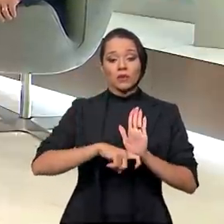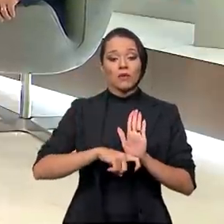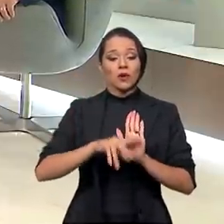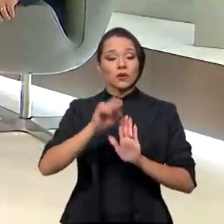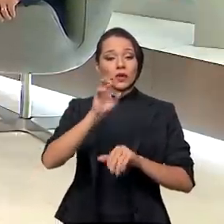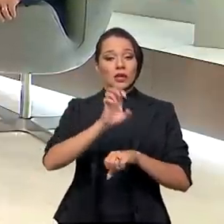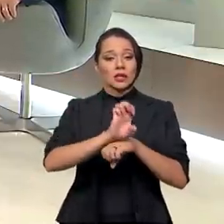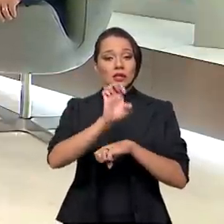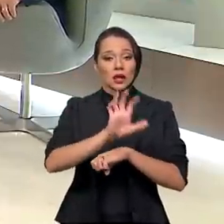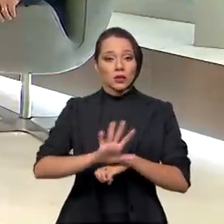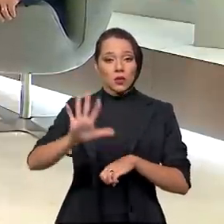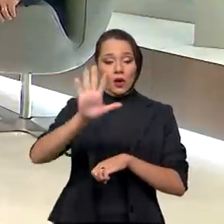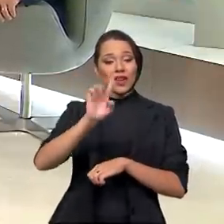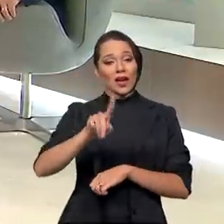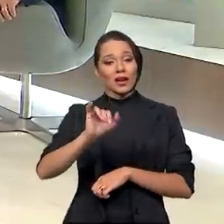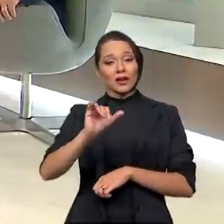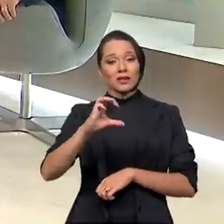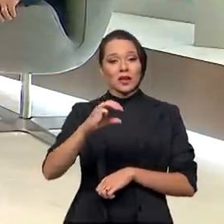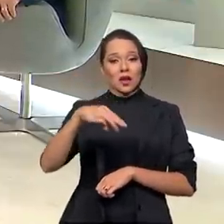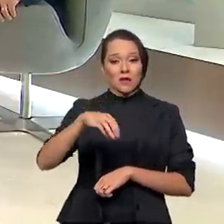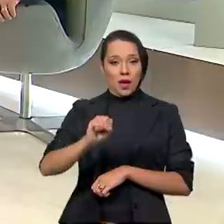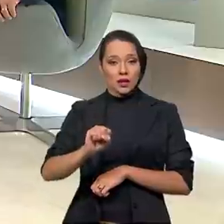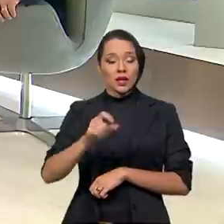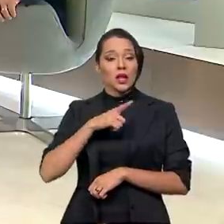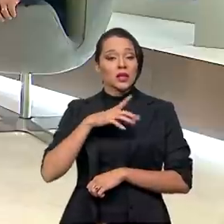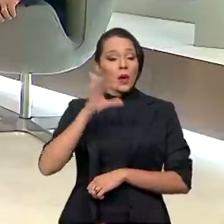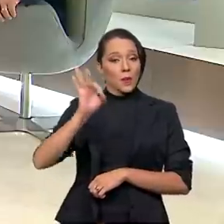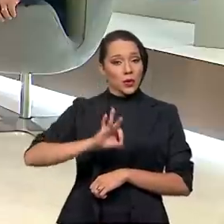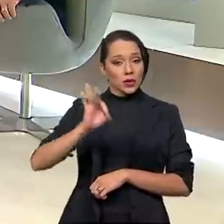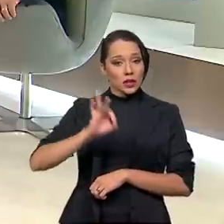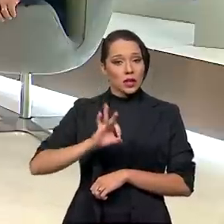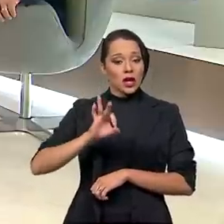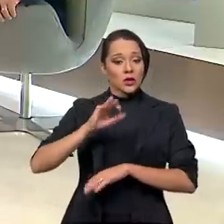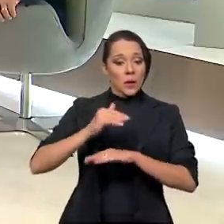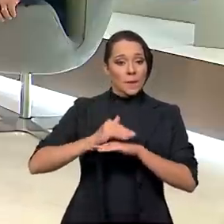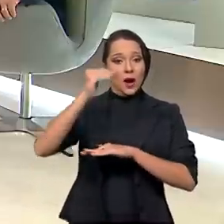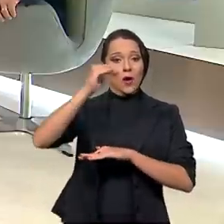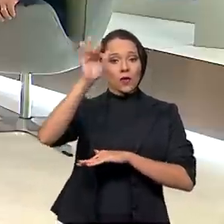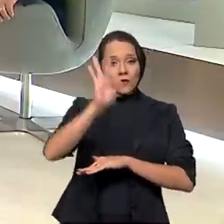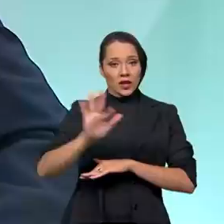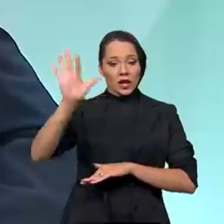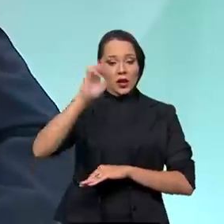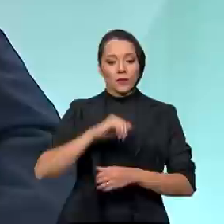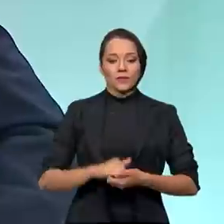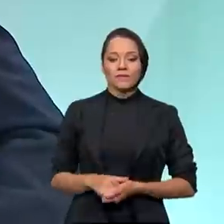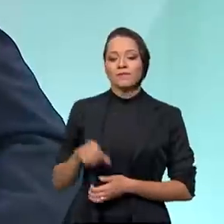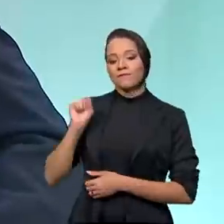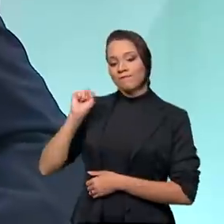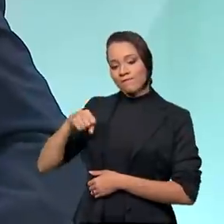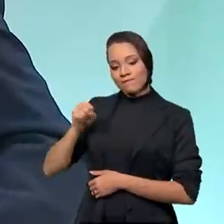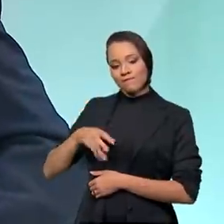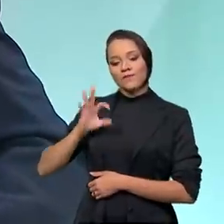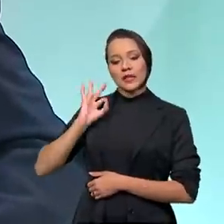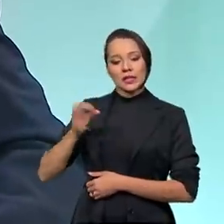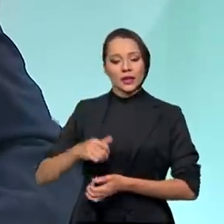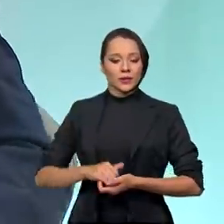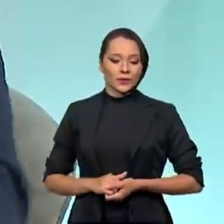estaduais, o ICMS, ele tem uma percentagem maior do que os federais. Isso, exatamente, Paulo.